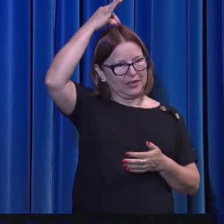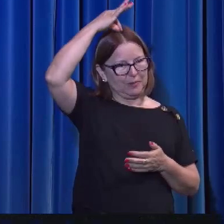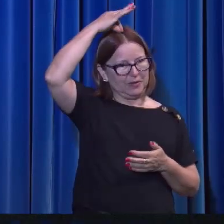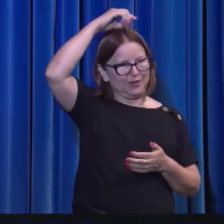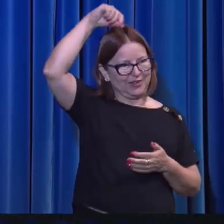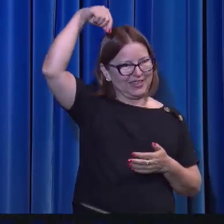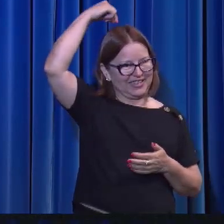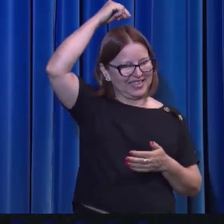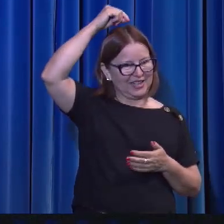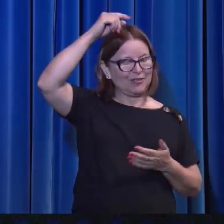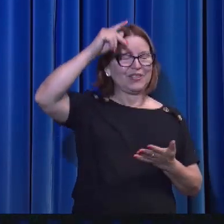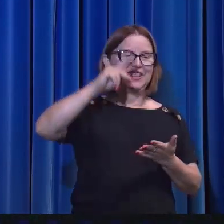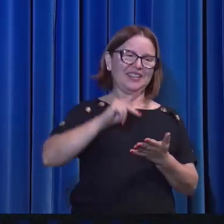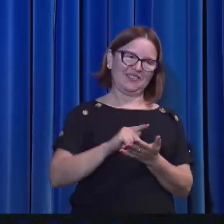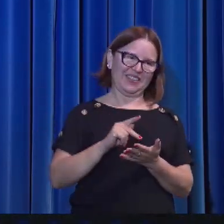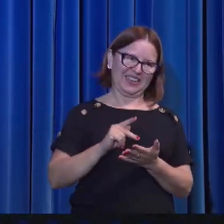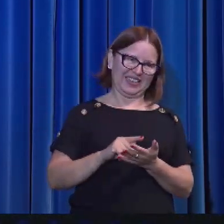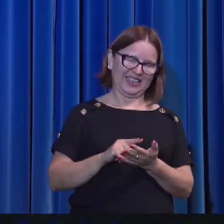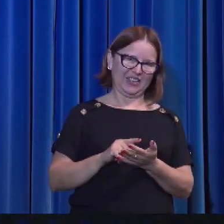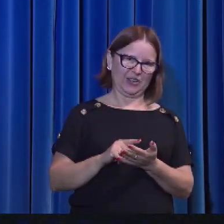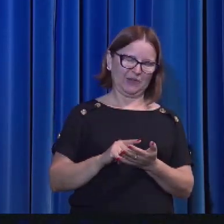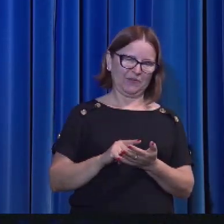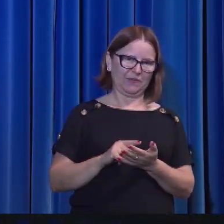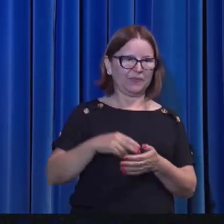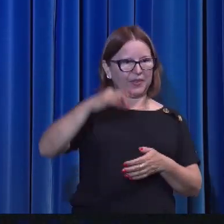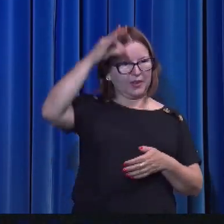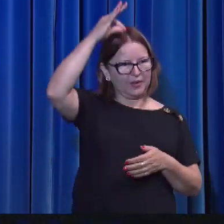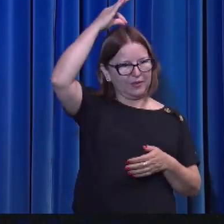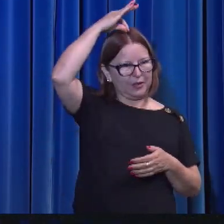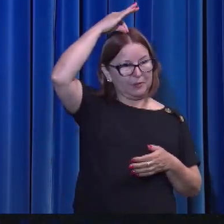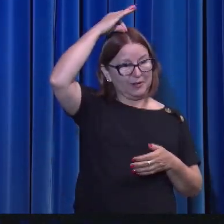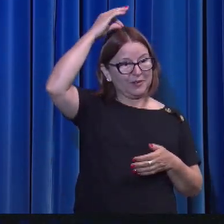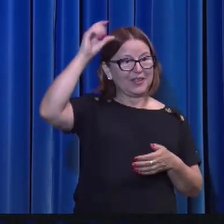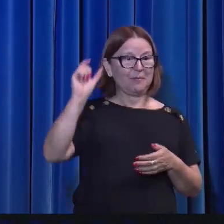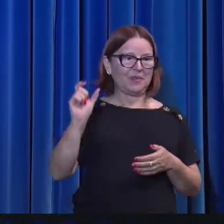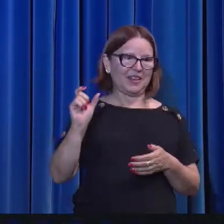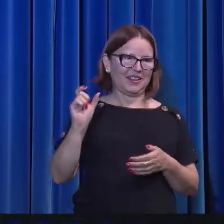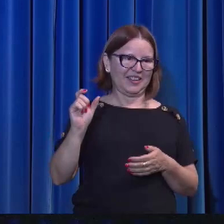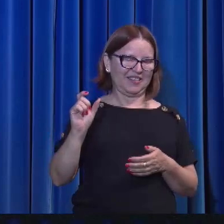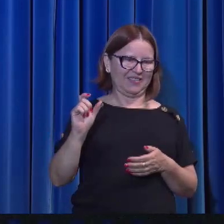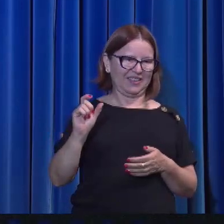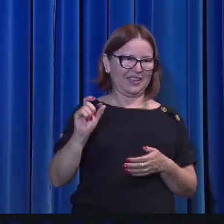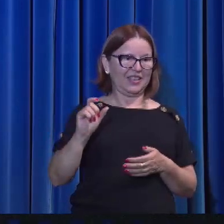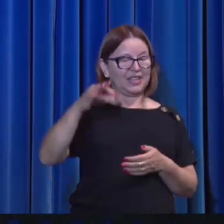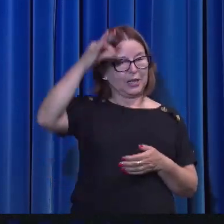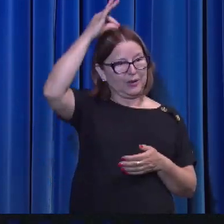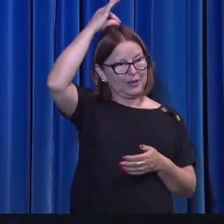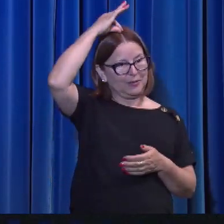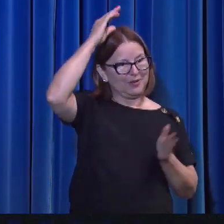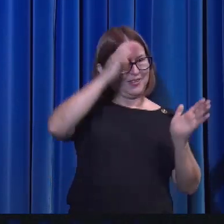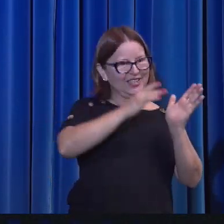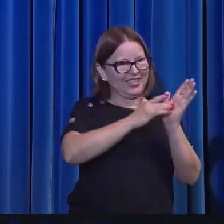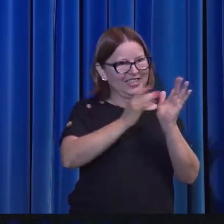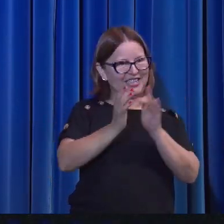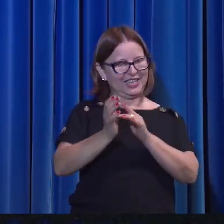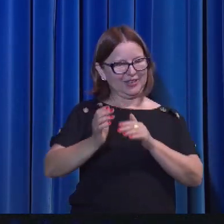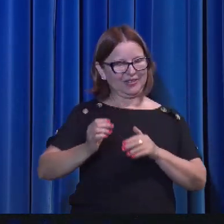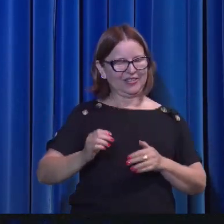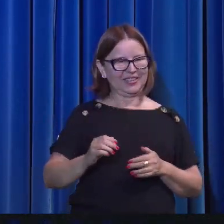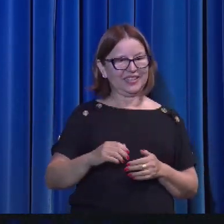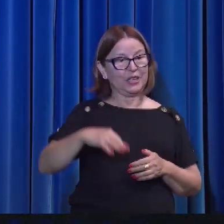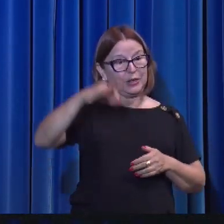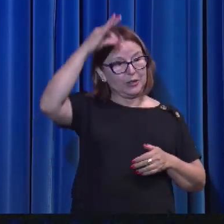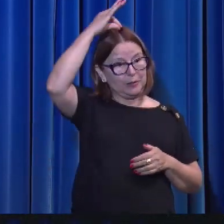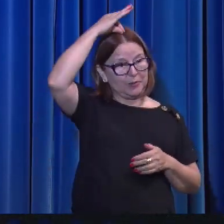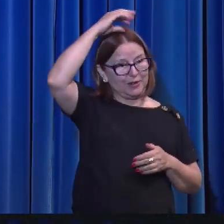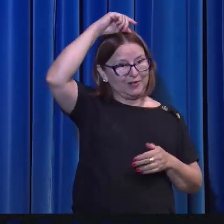Espírito da verdade. É o Espírito da palavra, é o Espírito de Jesus. E o Espírito Santo é o advogado de